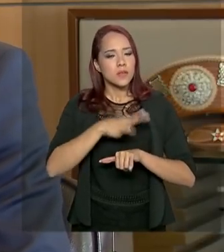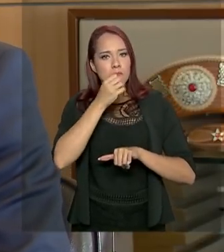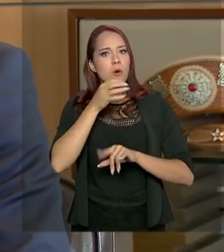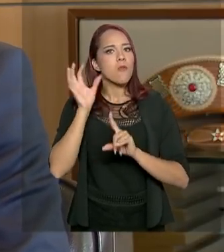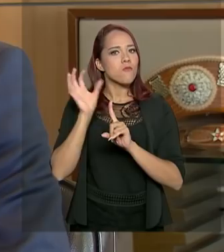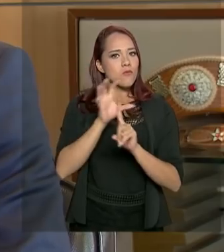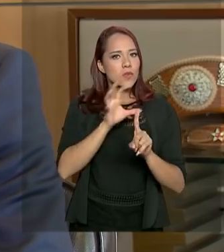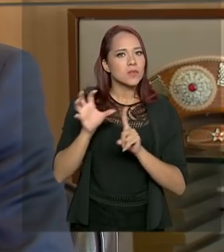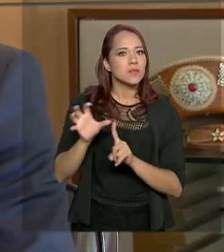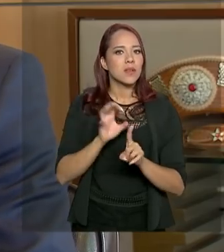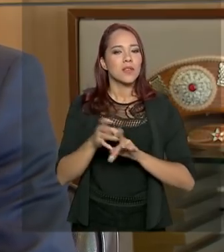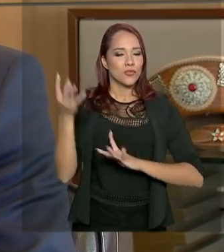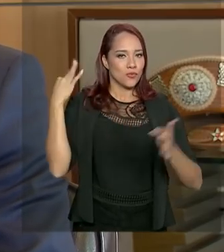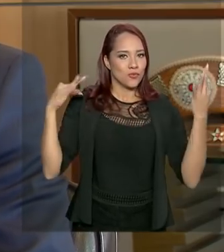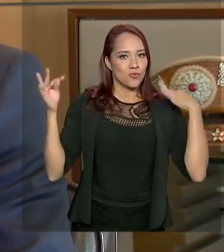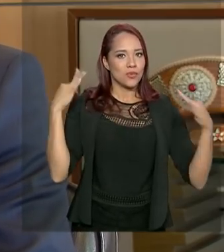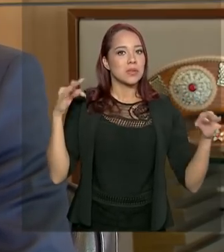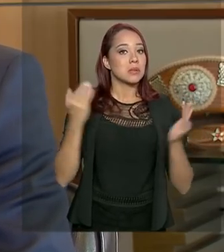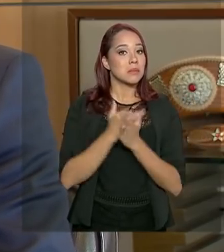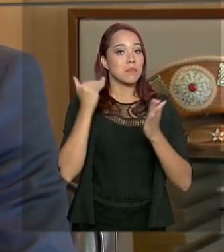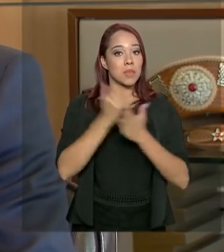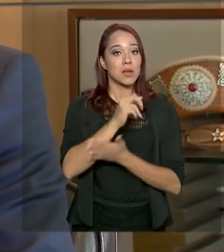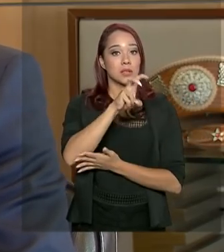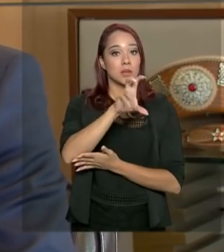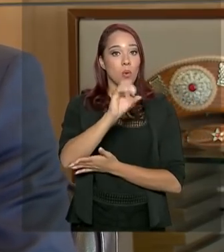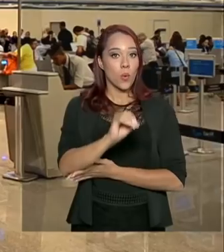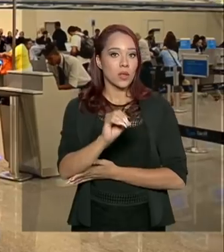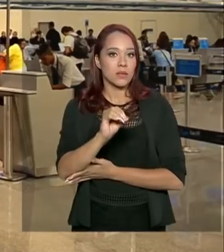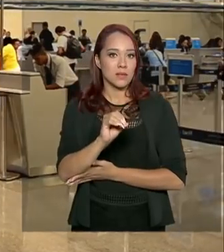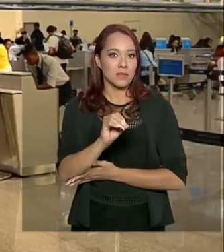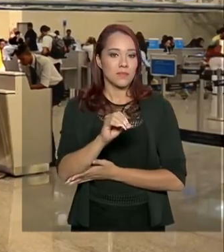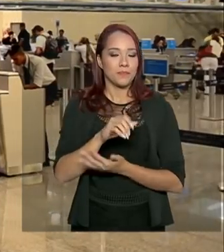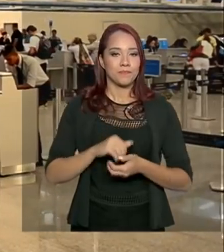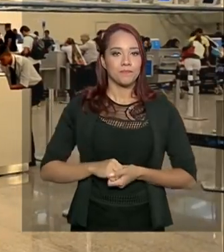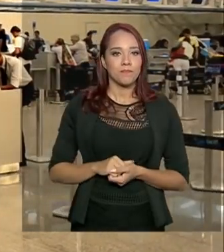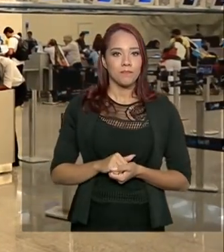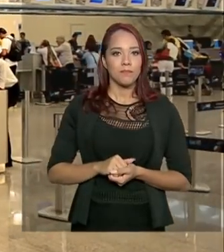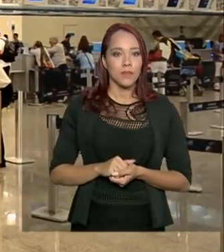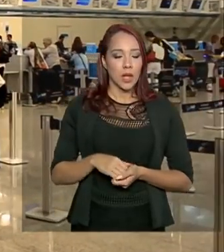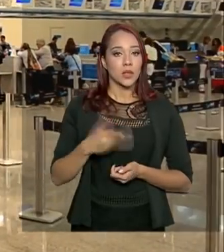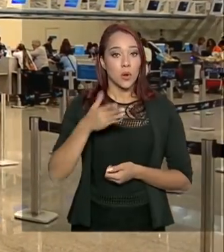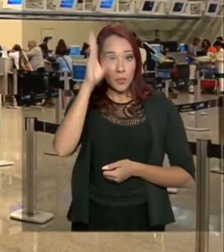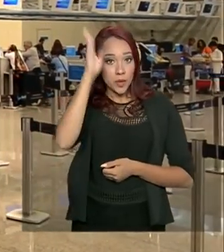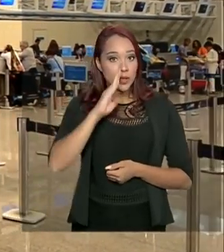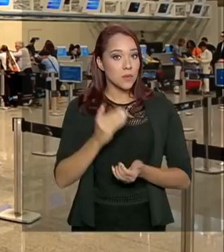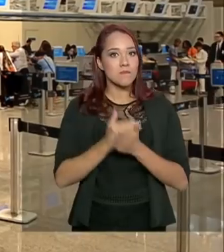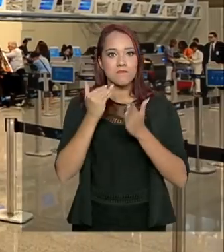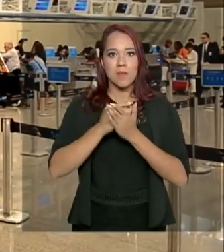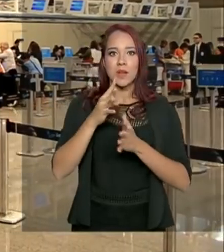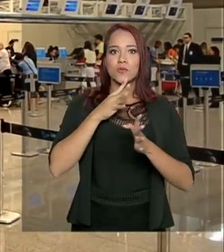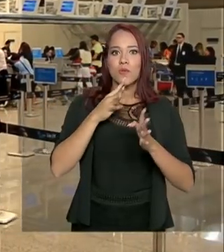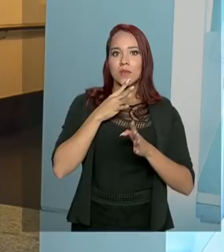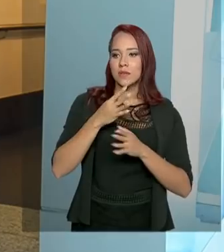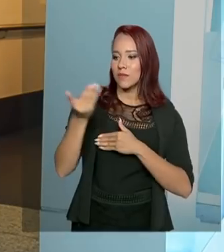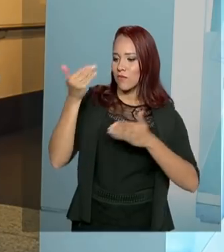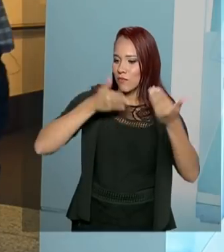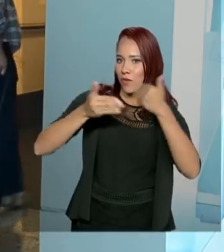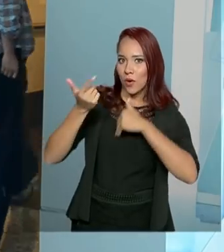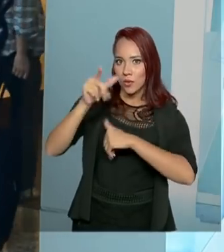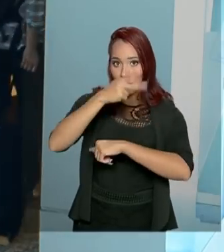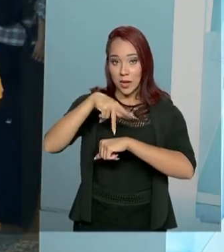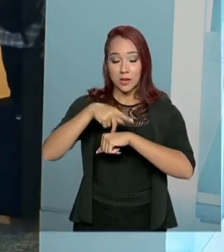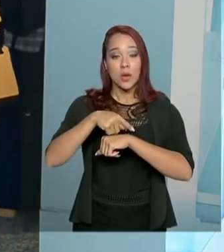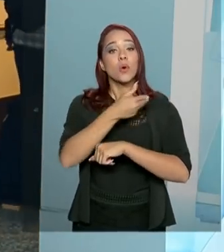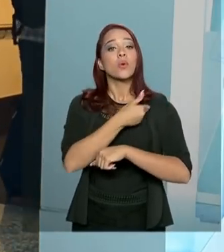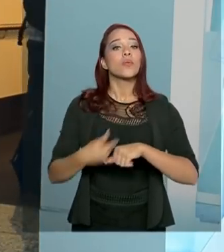cadeia produtiva do turismo que envolve mais de 50 segmentos. Além de tornar o Brasil mais conhecido para quem vem de fora, o governo